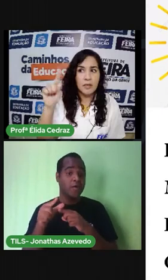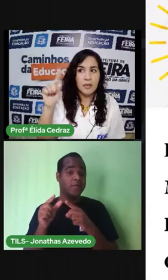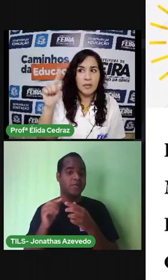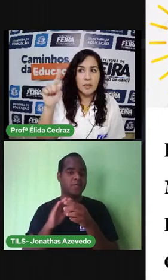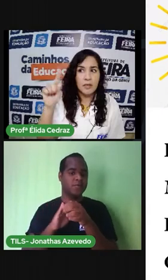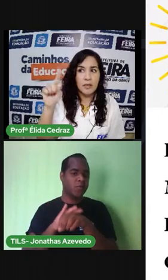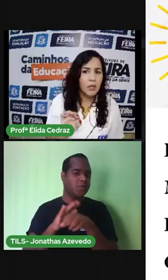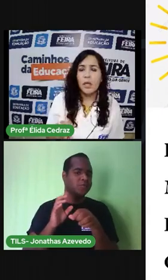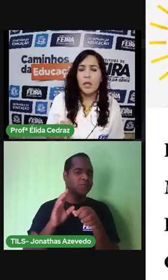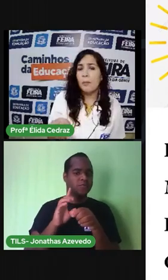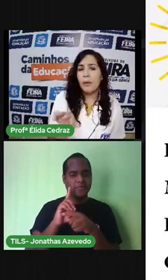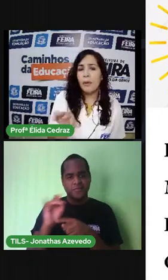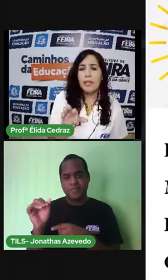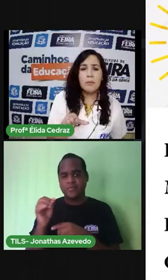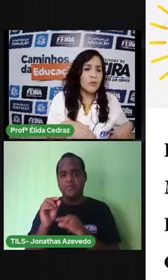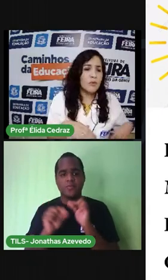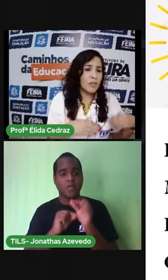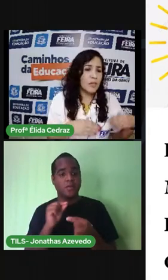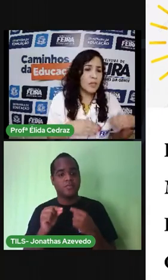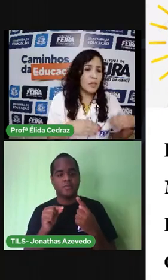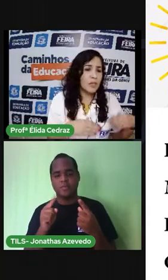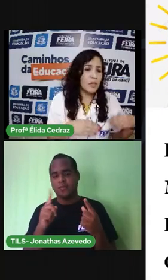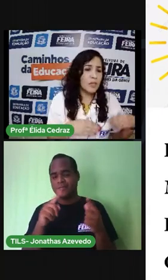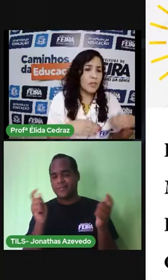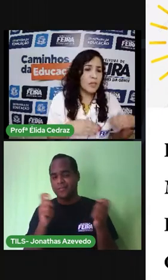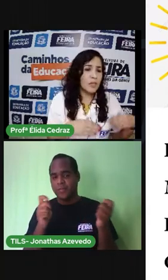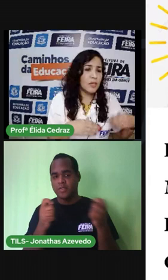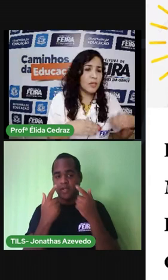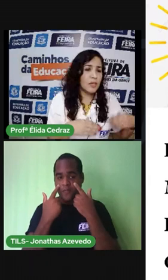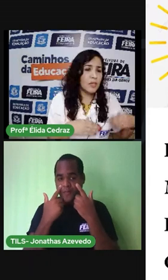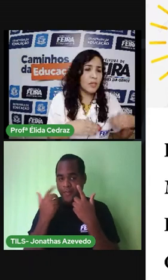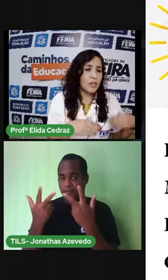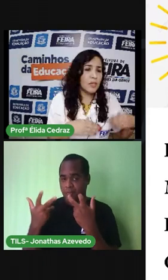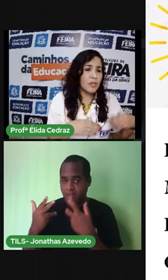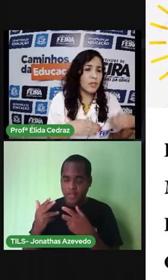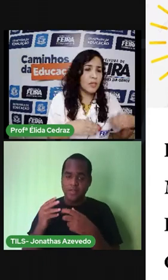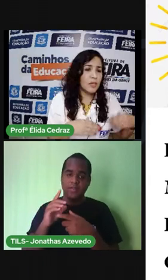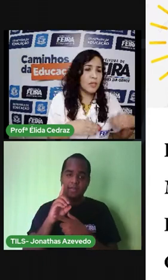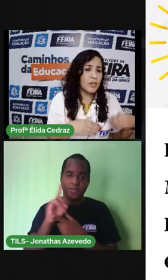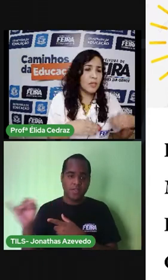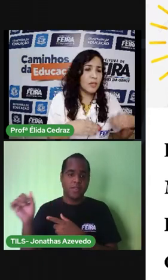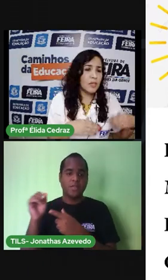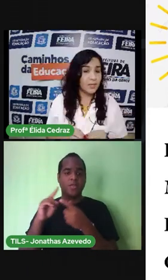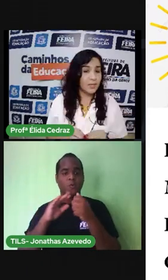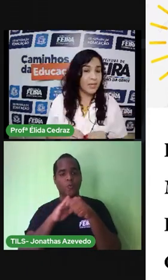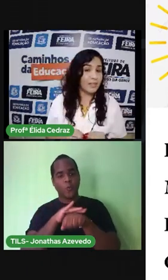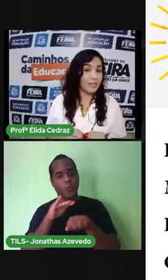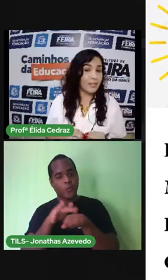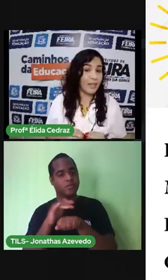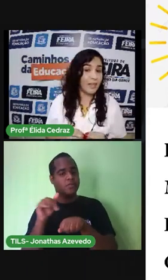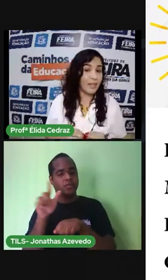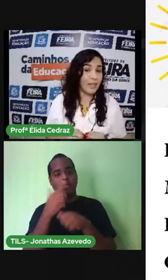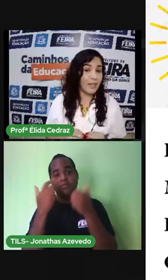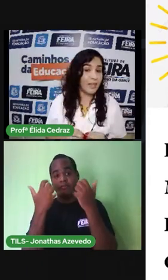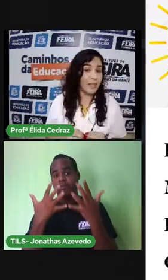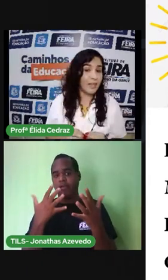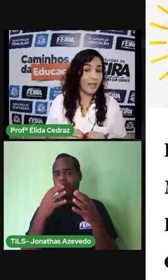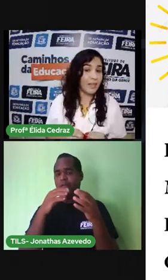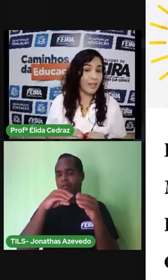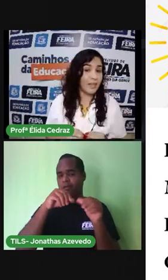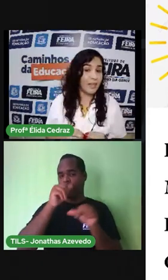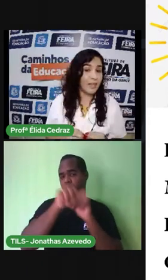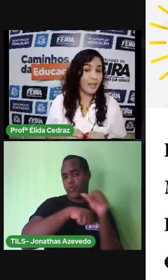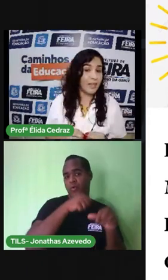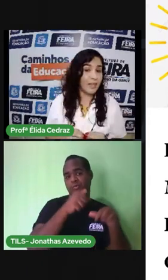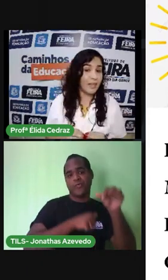dia? Podemos ver o dia e a noite por causa do movimento que a Terra faz em volta